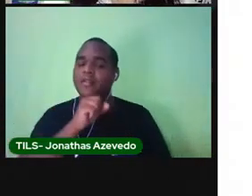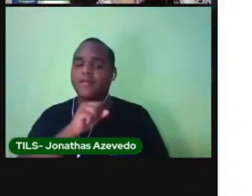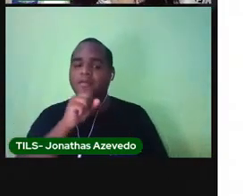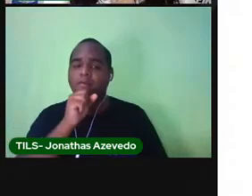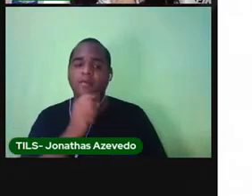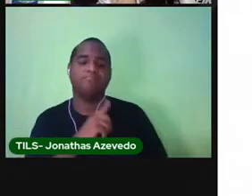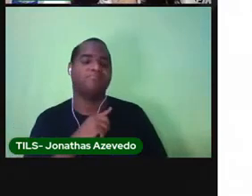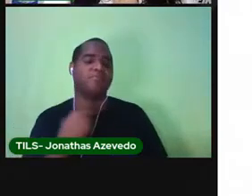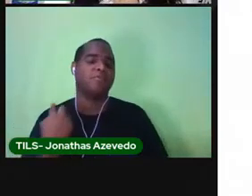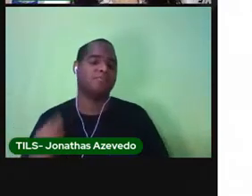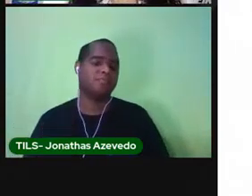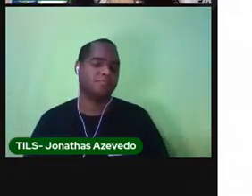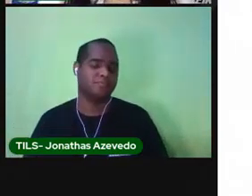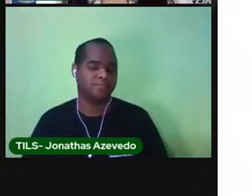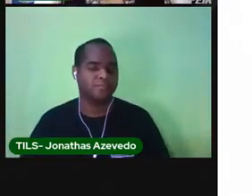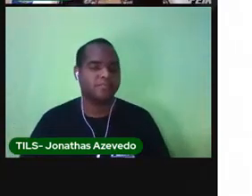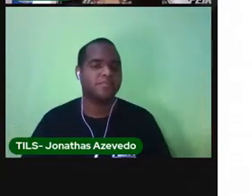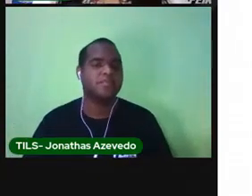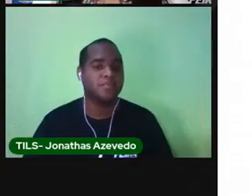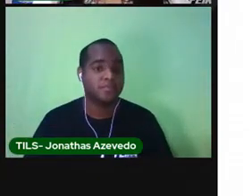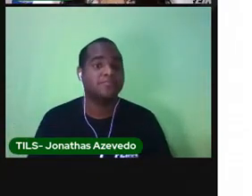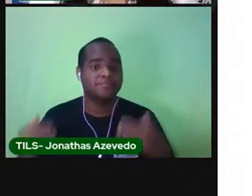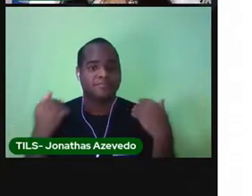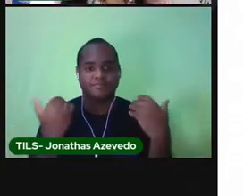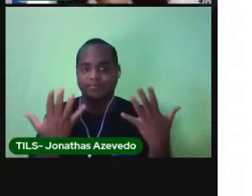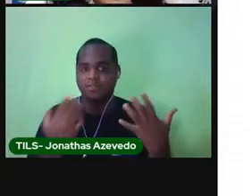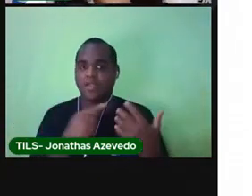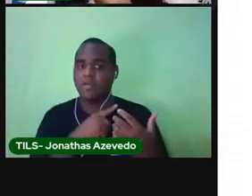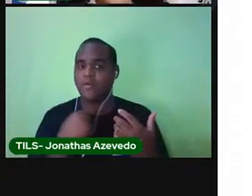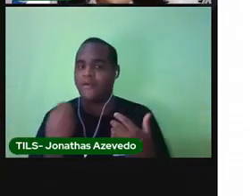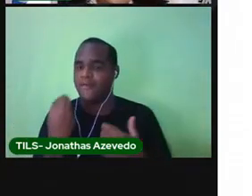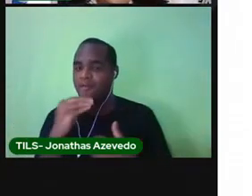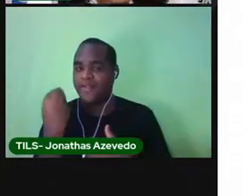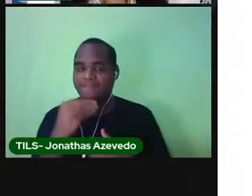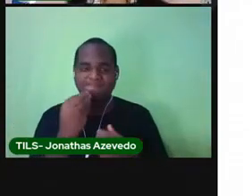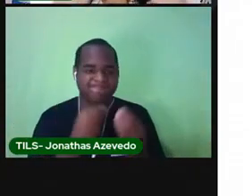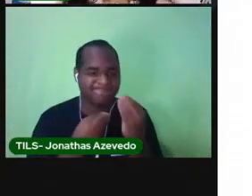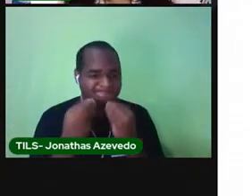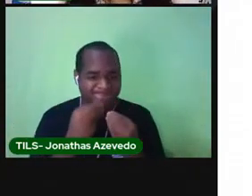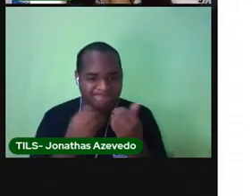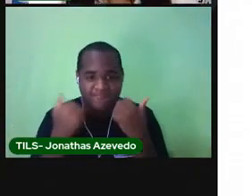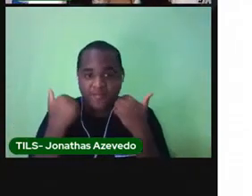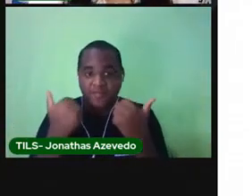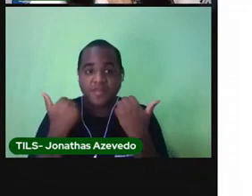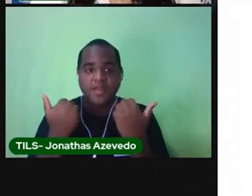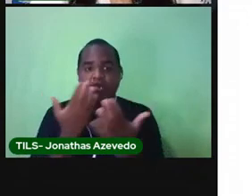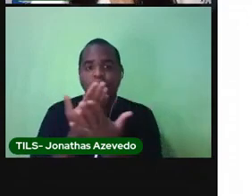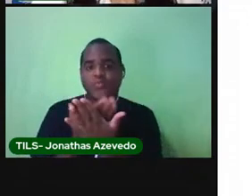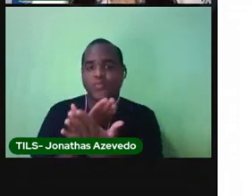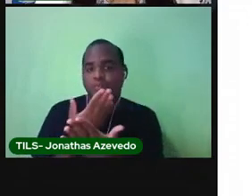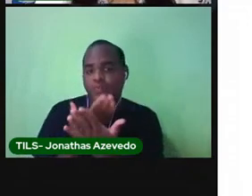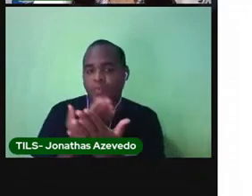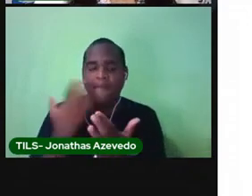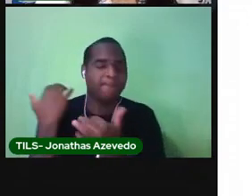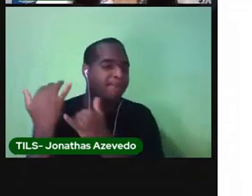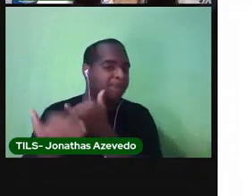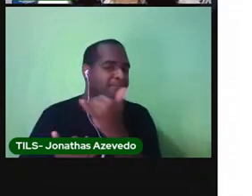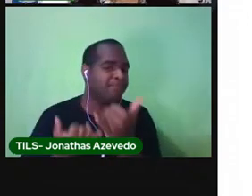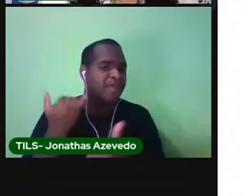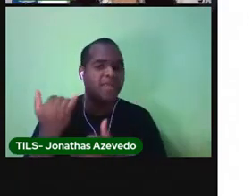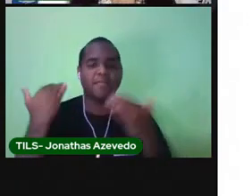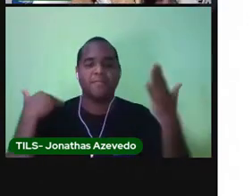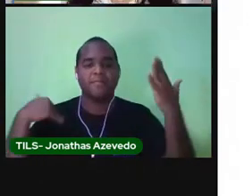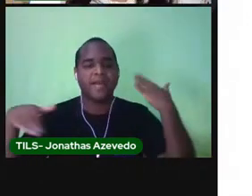e a gente morre. Enquanto a gente não morre, a gente aproveita a vida, tá bom? A gente estuda, gente brinca,